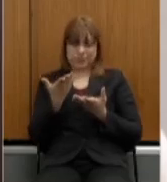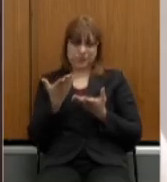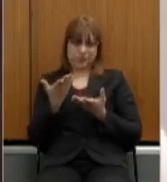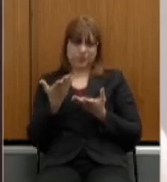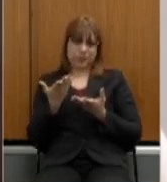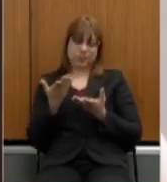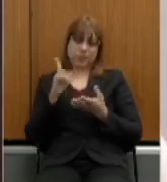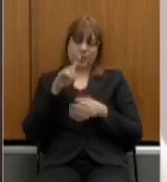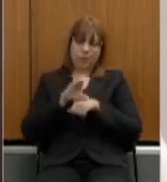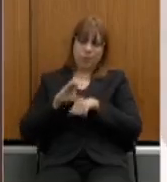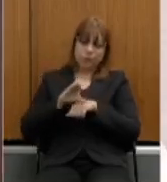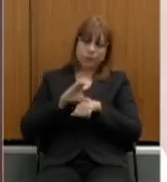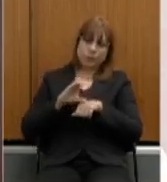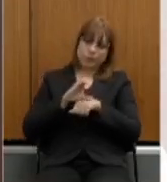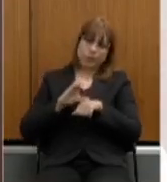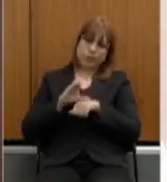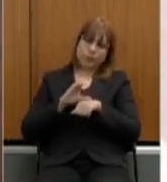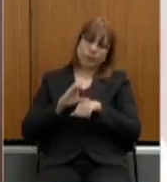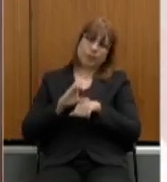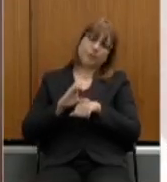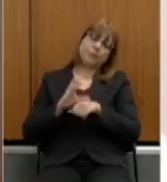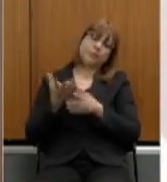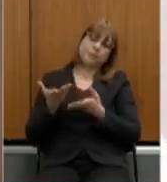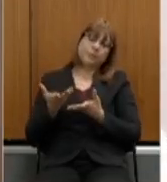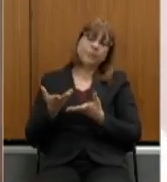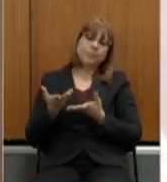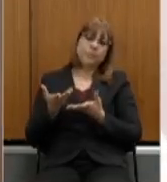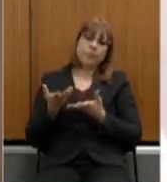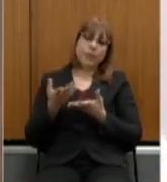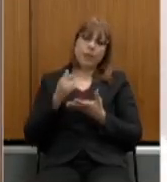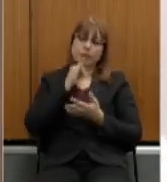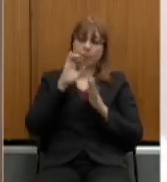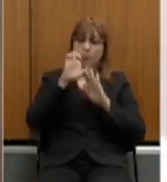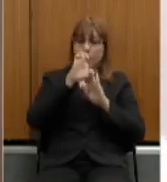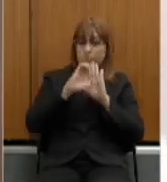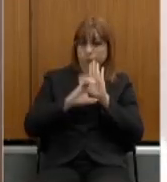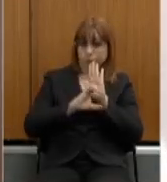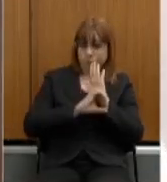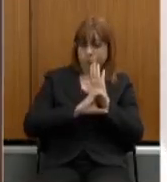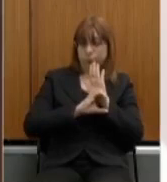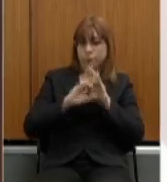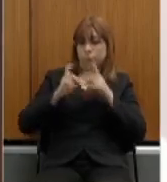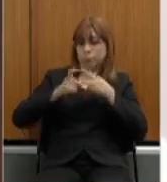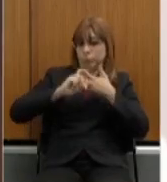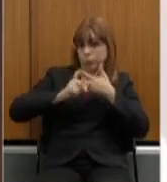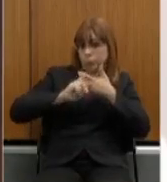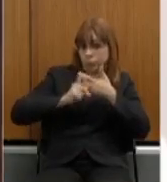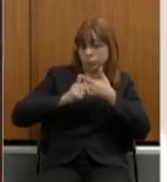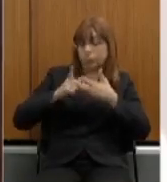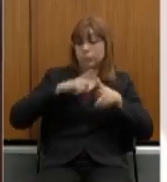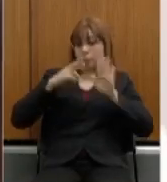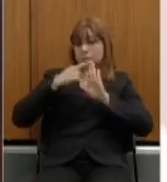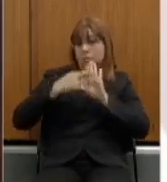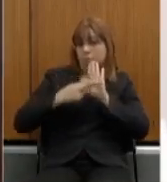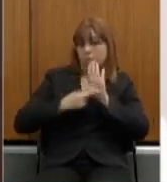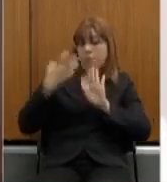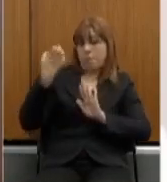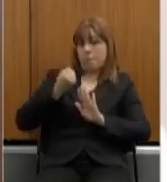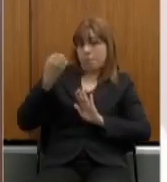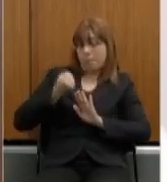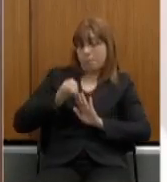constitucional encaminhada pelo Executivo. Por exemplo, na emenda constitucional encaminhada pelo Executivo, as normas de pensão e de